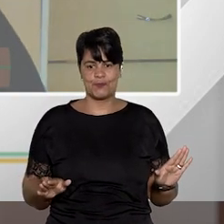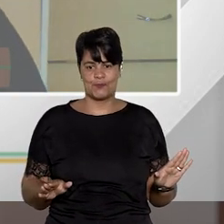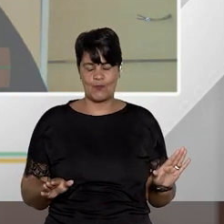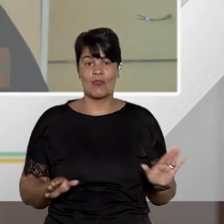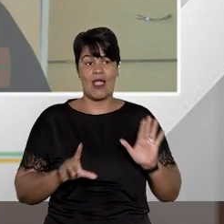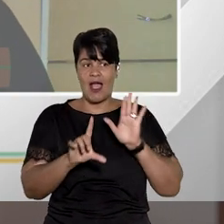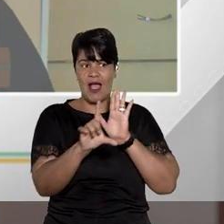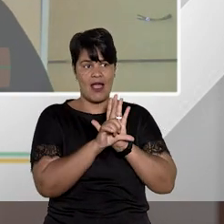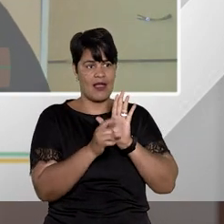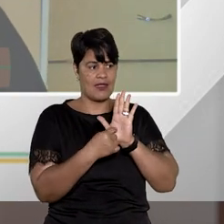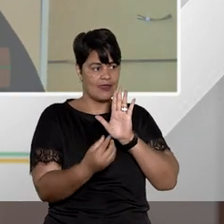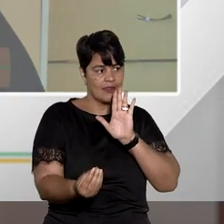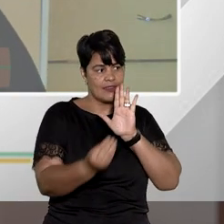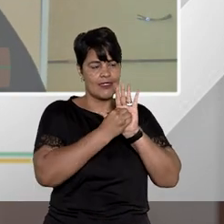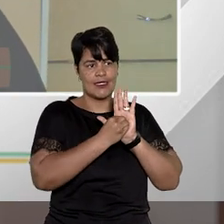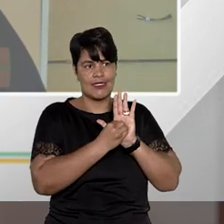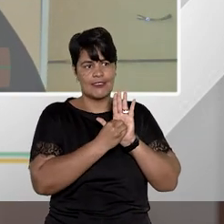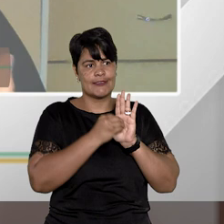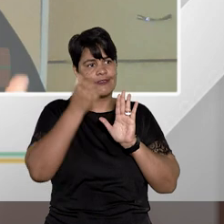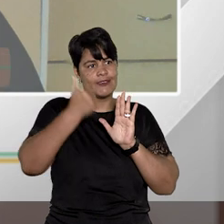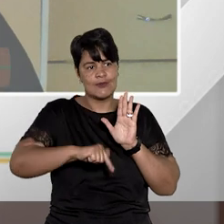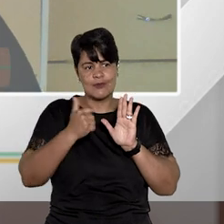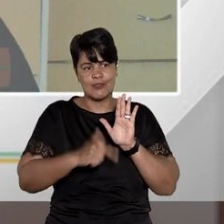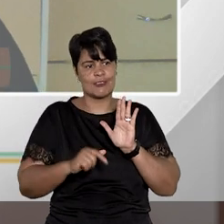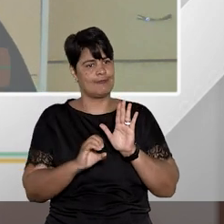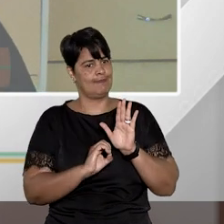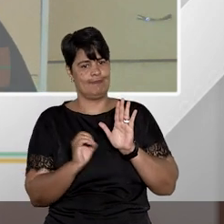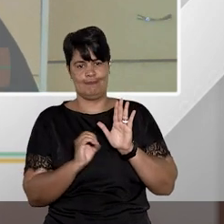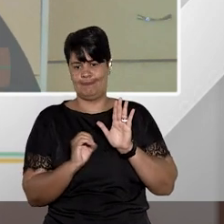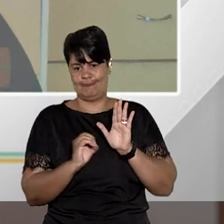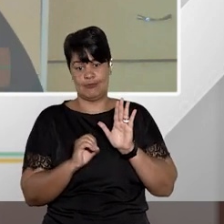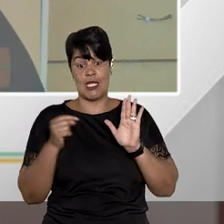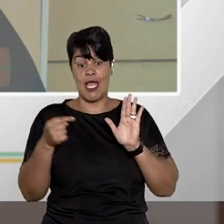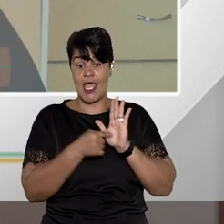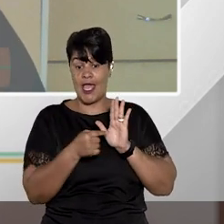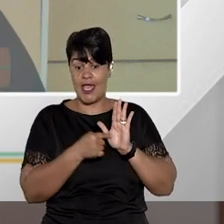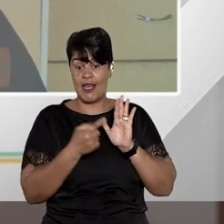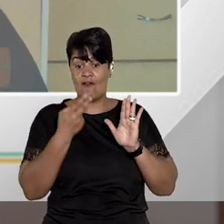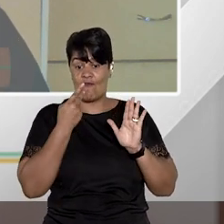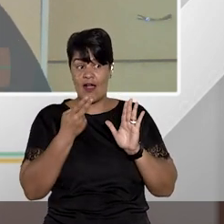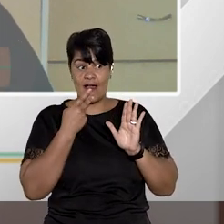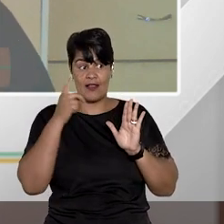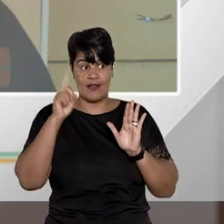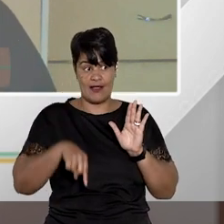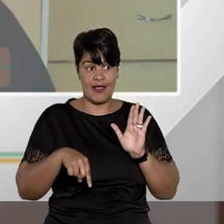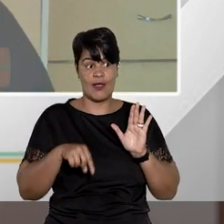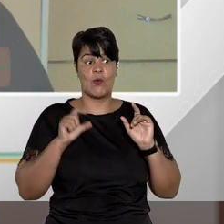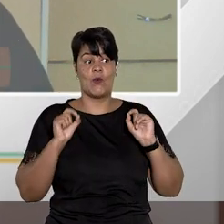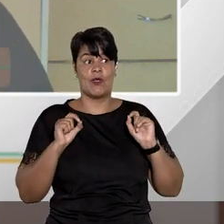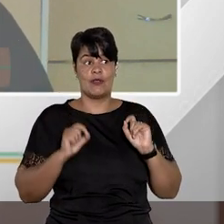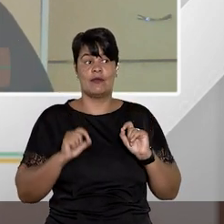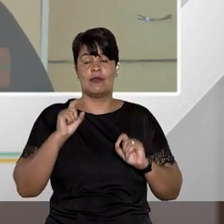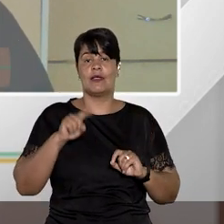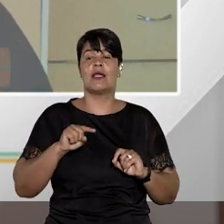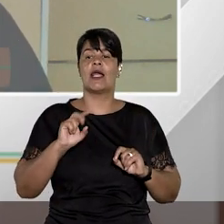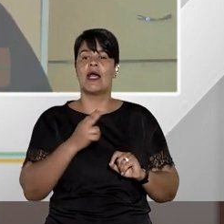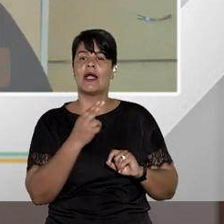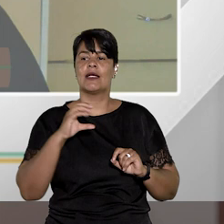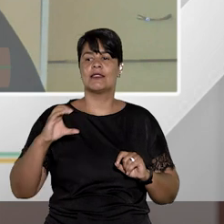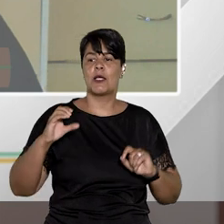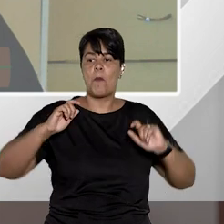tem isso, tá? A legislação não prevê. Ela só diz ali quais as situações iniciais em que o habeas corpus é possível,